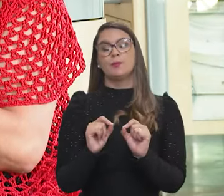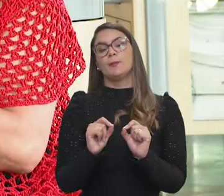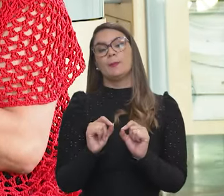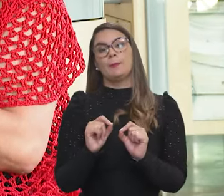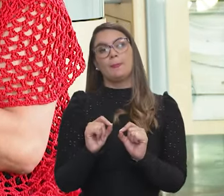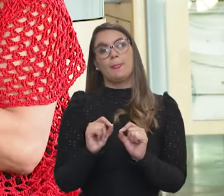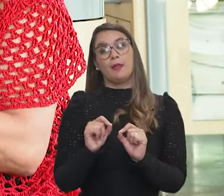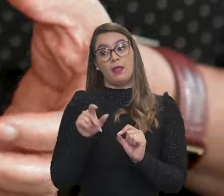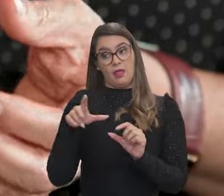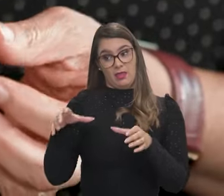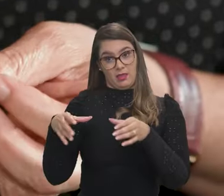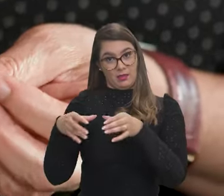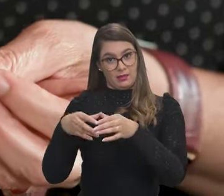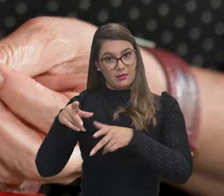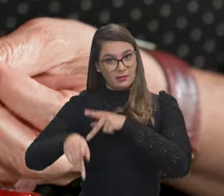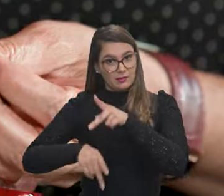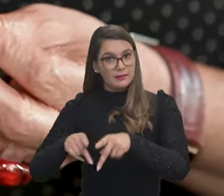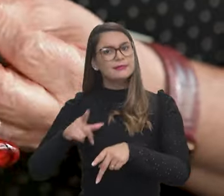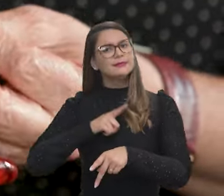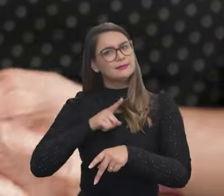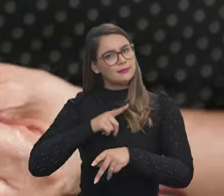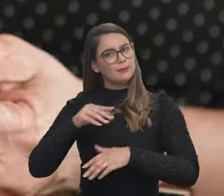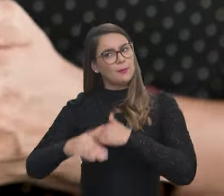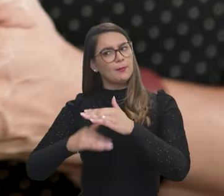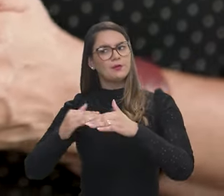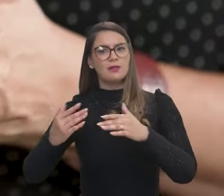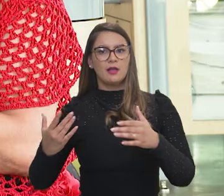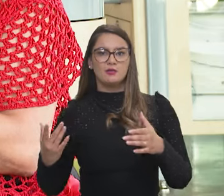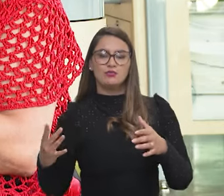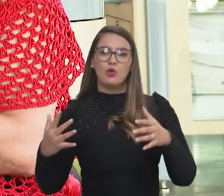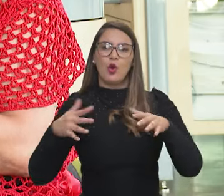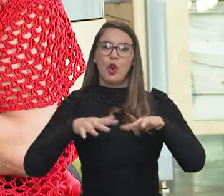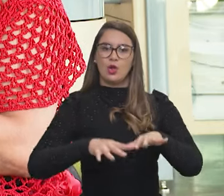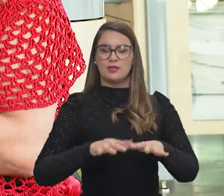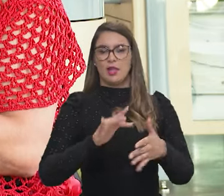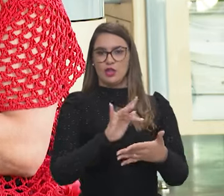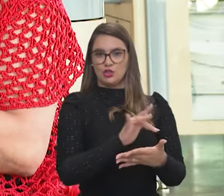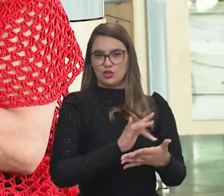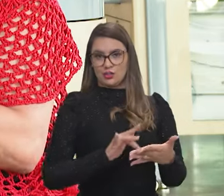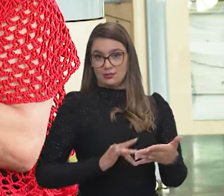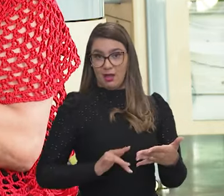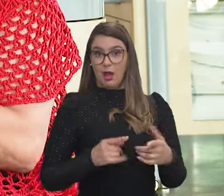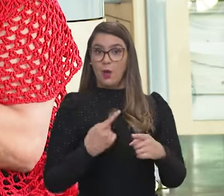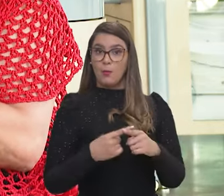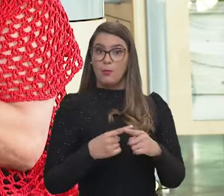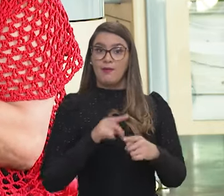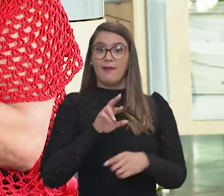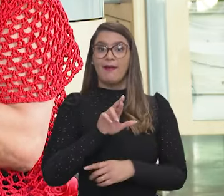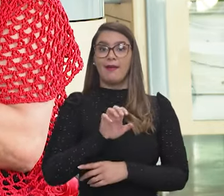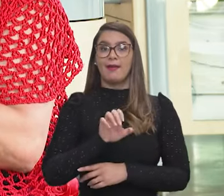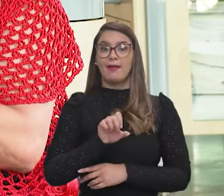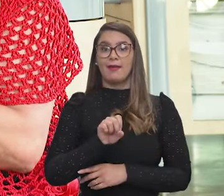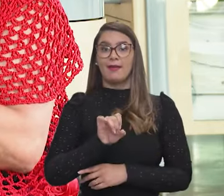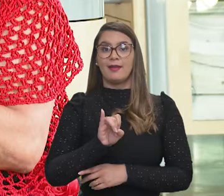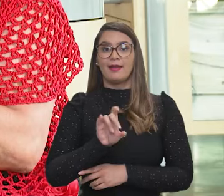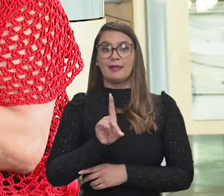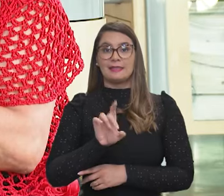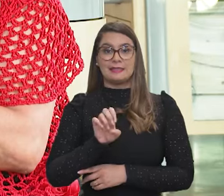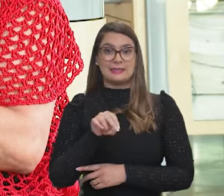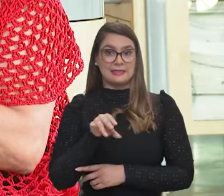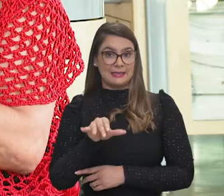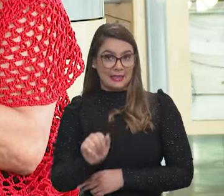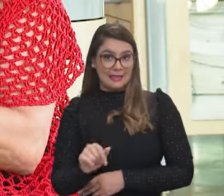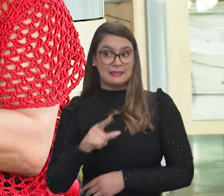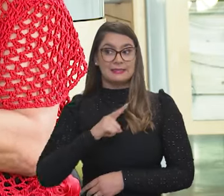que essa população tenha um processo de inclusão digital, né, porque a Residência, ela pressupõe não